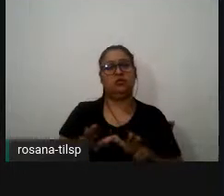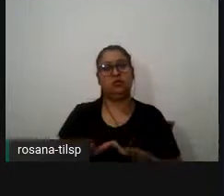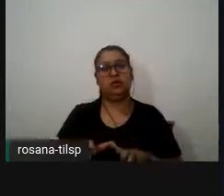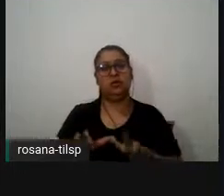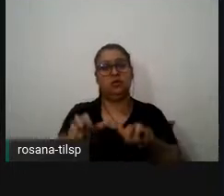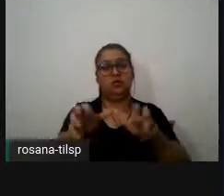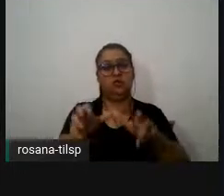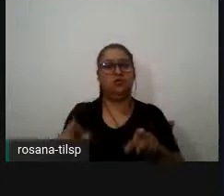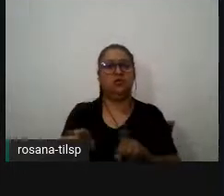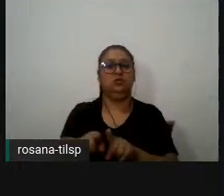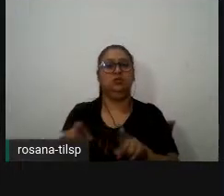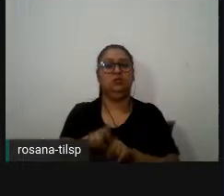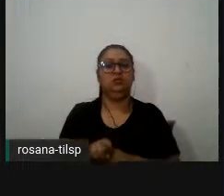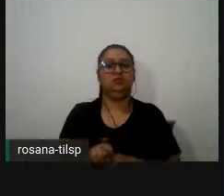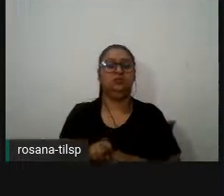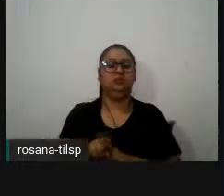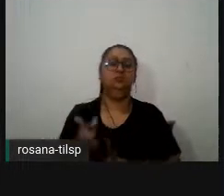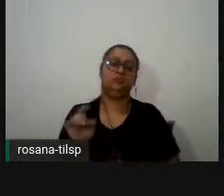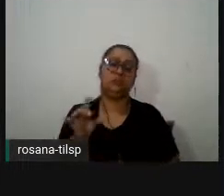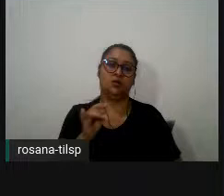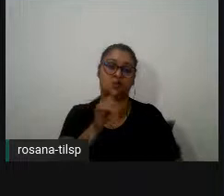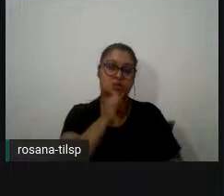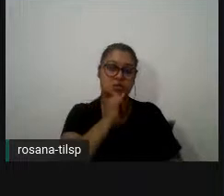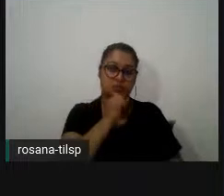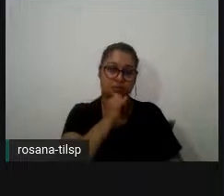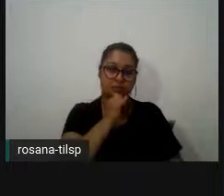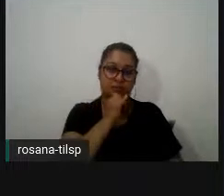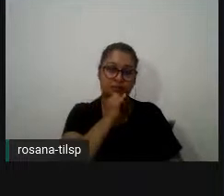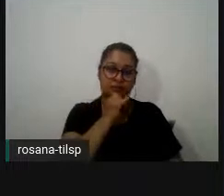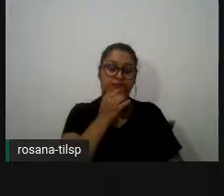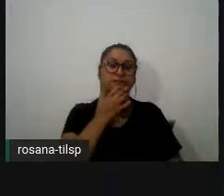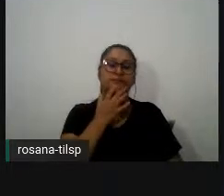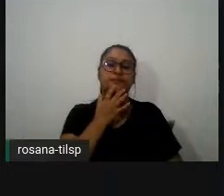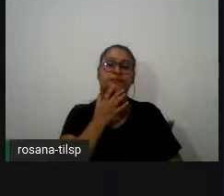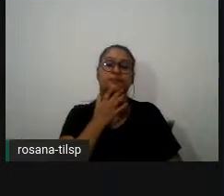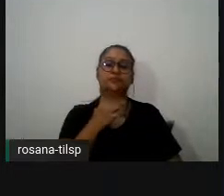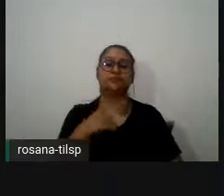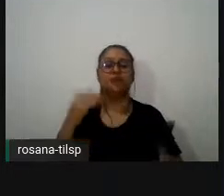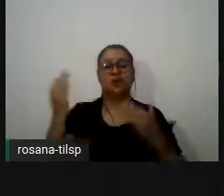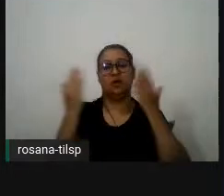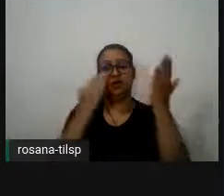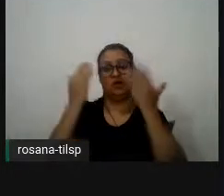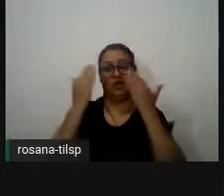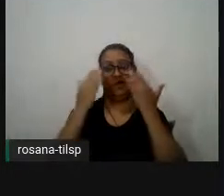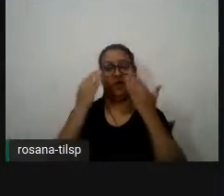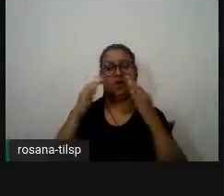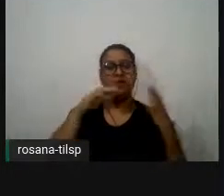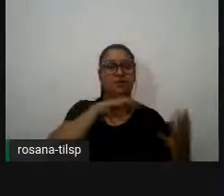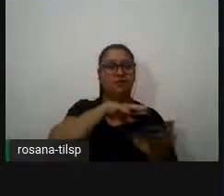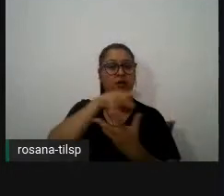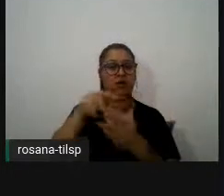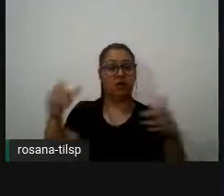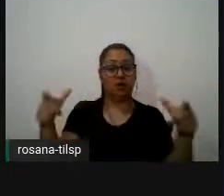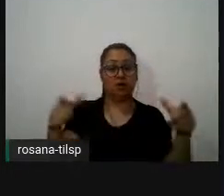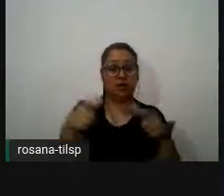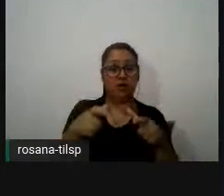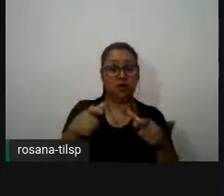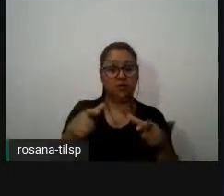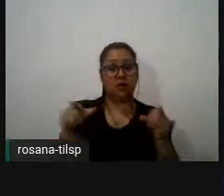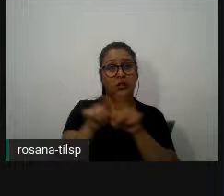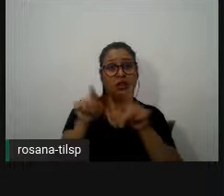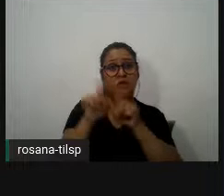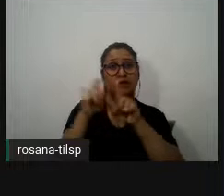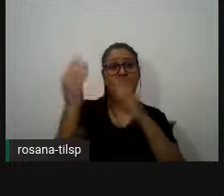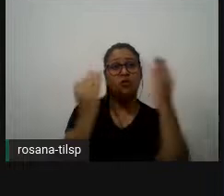eu vou vos dar aqui um exemplo por exemplo quando se fala de planeta pequeno muitas vezes usa-se esta comparação de